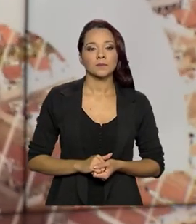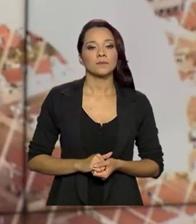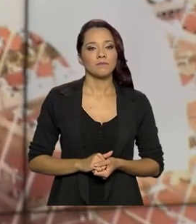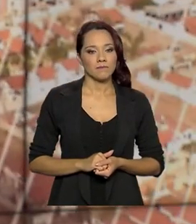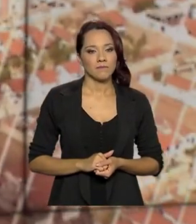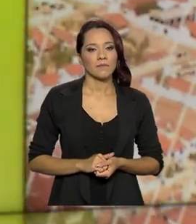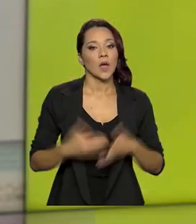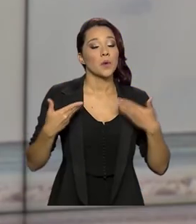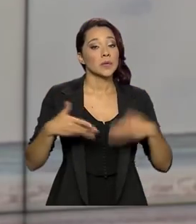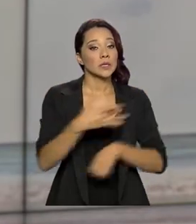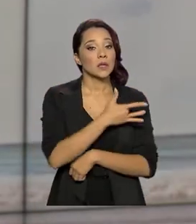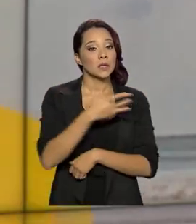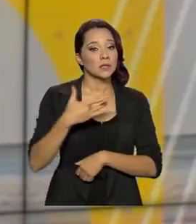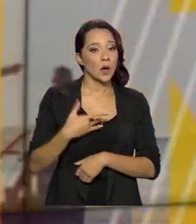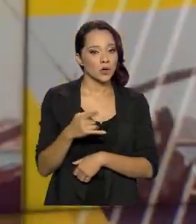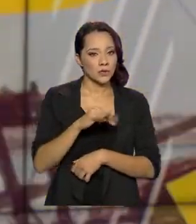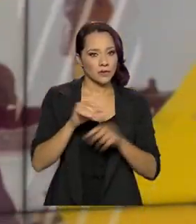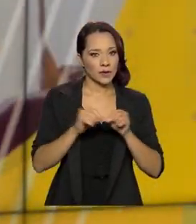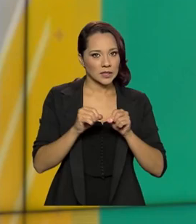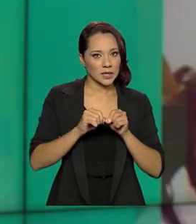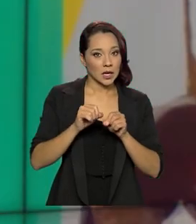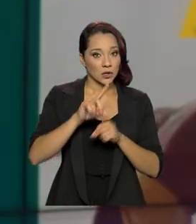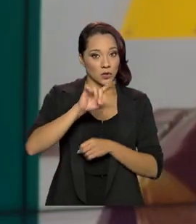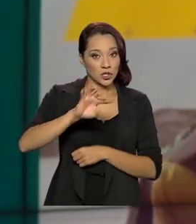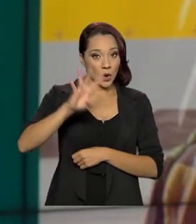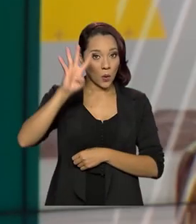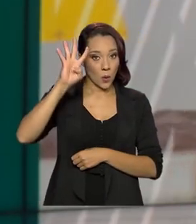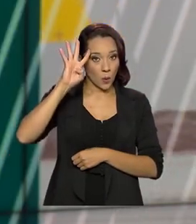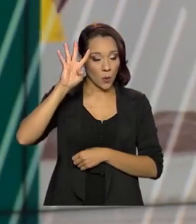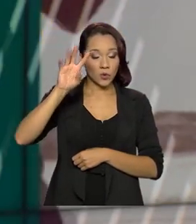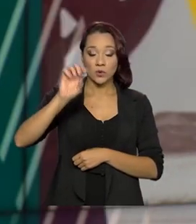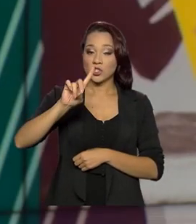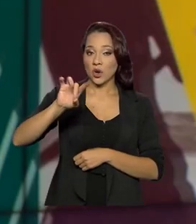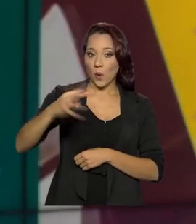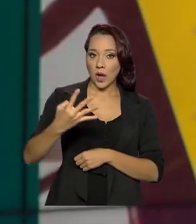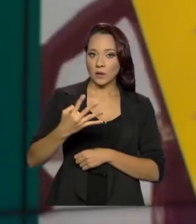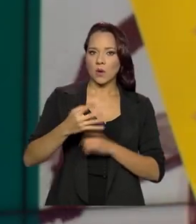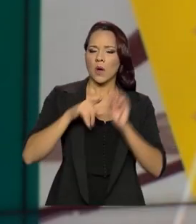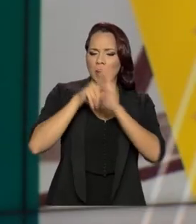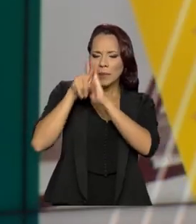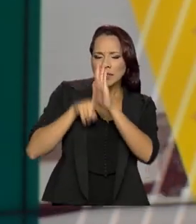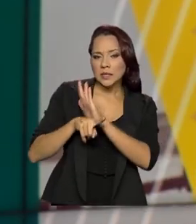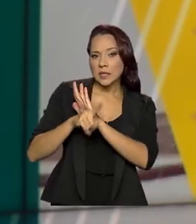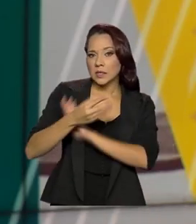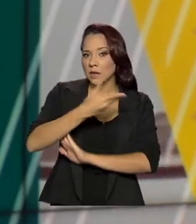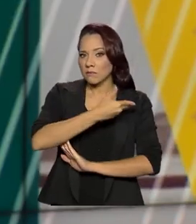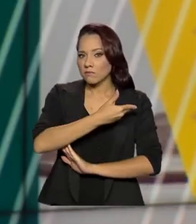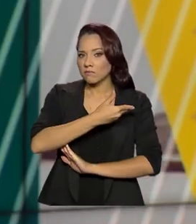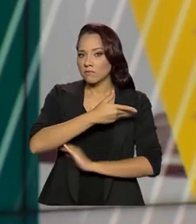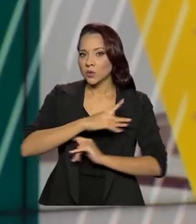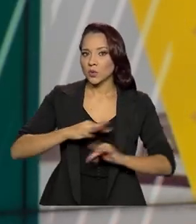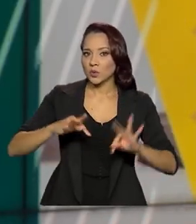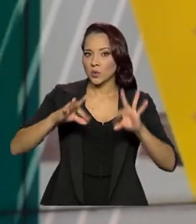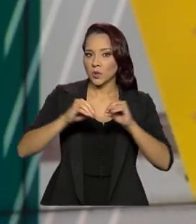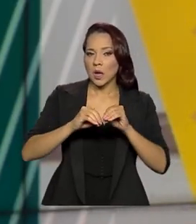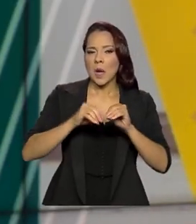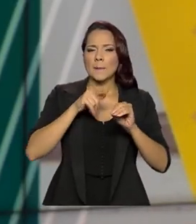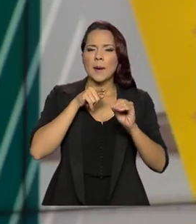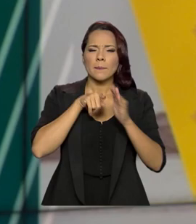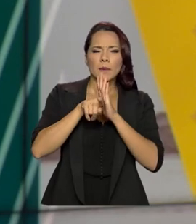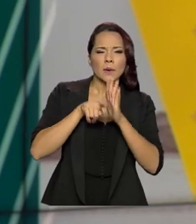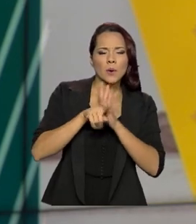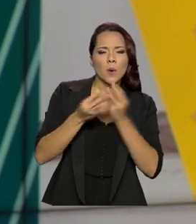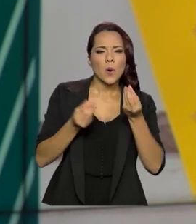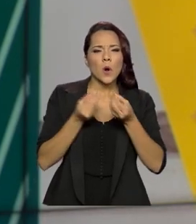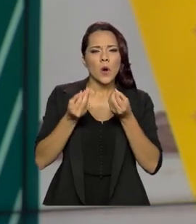E o Ministério da Saúde vai realizar no próximo dia 4 uma audiência pública para decidir sobre a vacinação contra a Covid-19 em